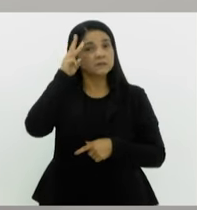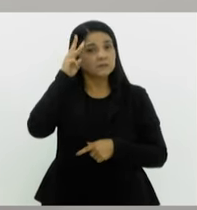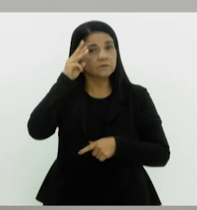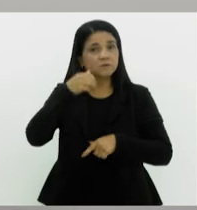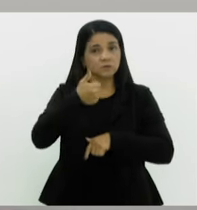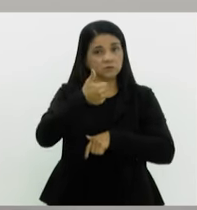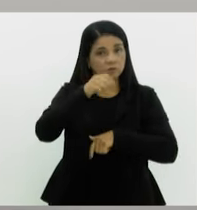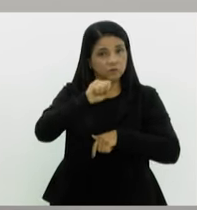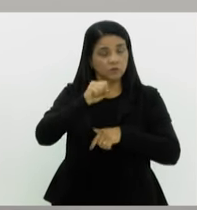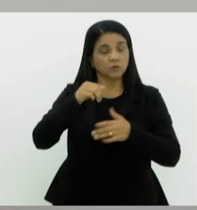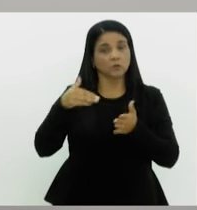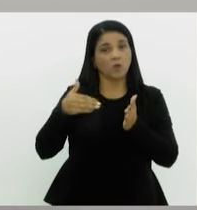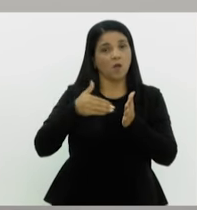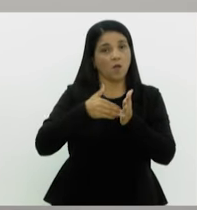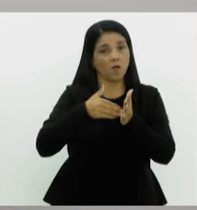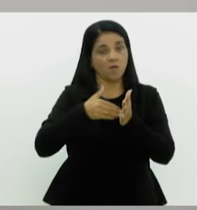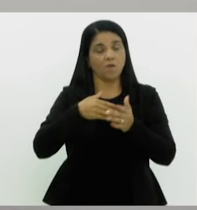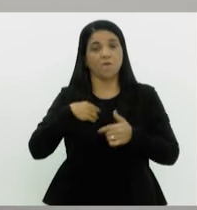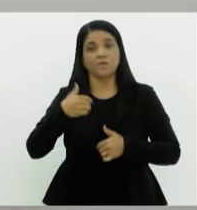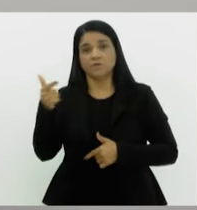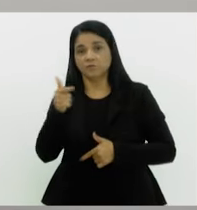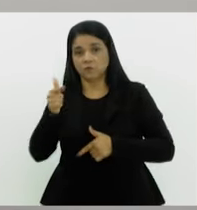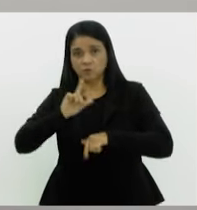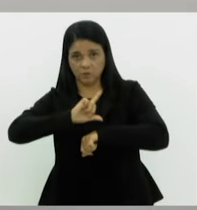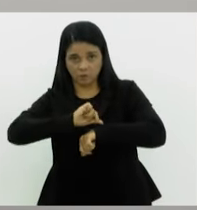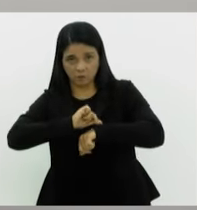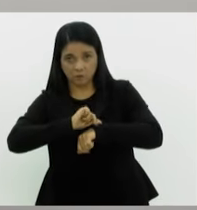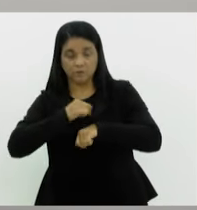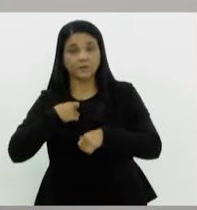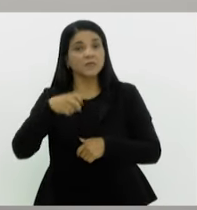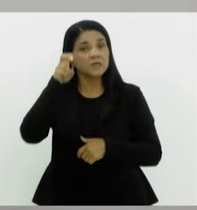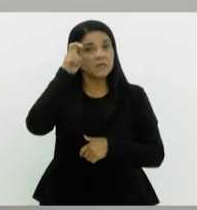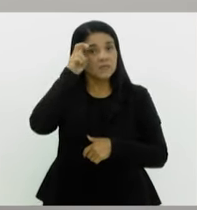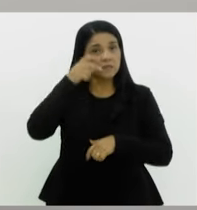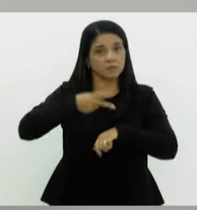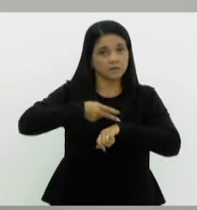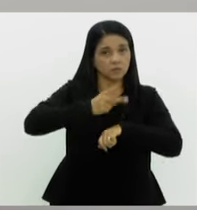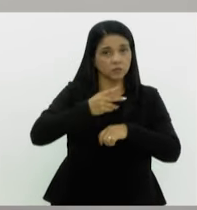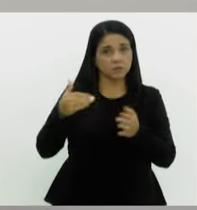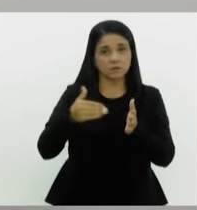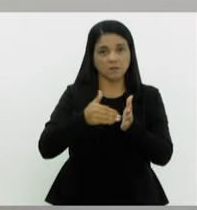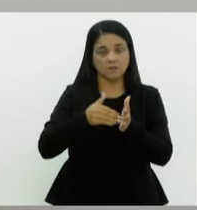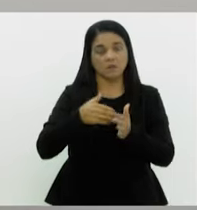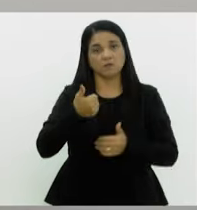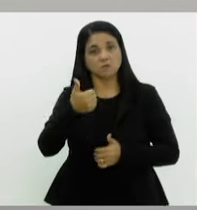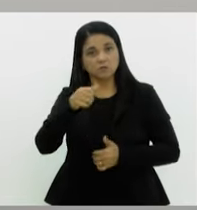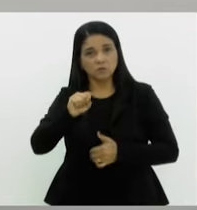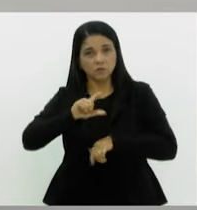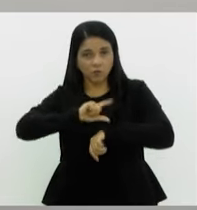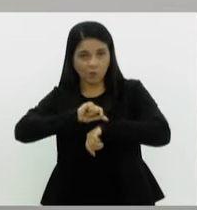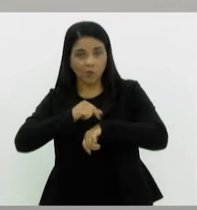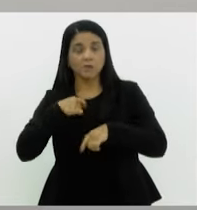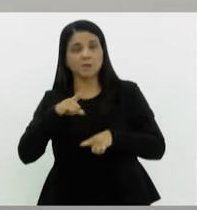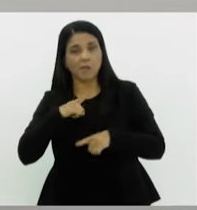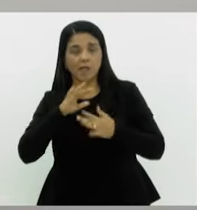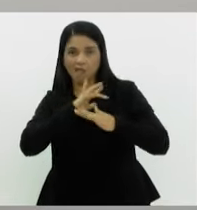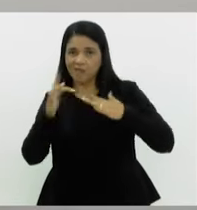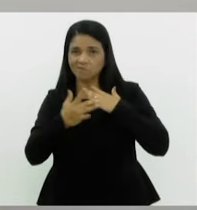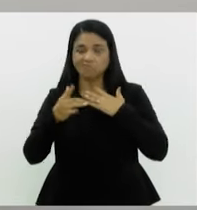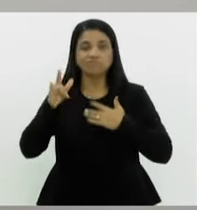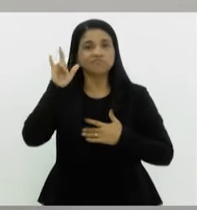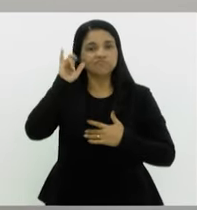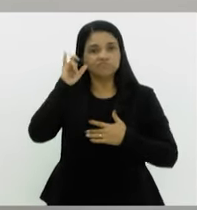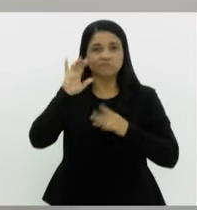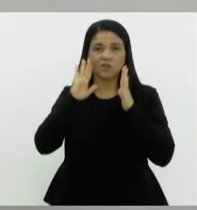dezoito às vinte e duas, e quintas-feiras, de quatorze às dezoito. Temos redes sociais, Instagram e Facebook,